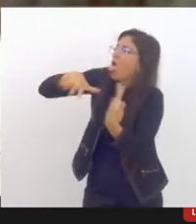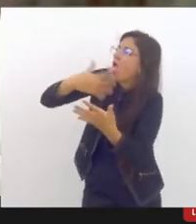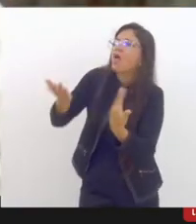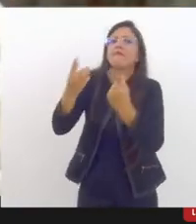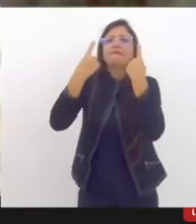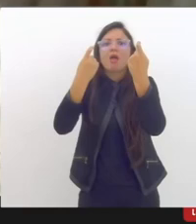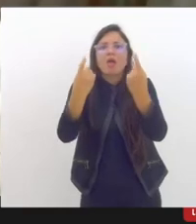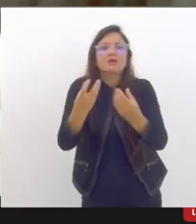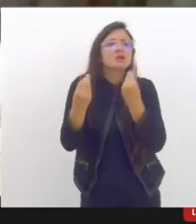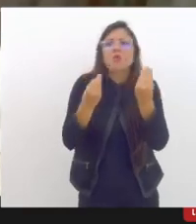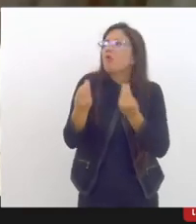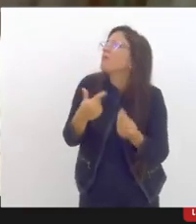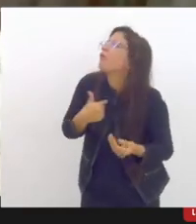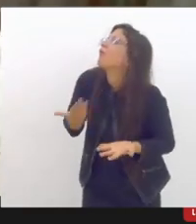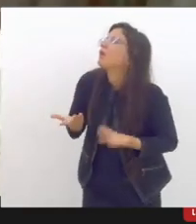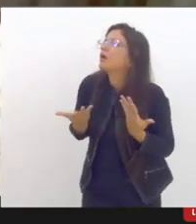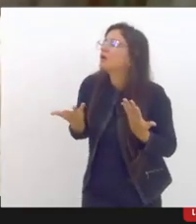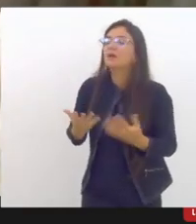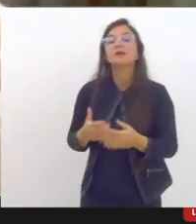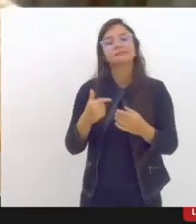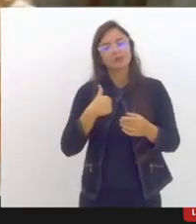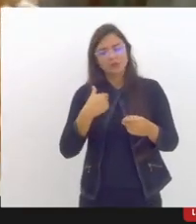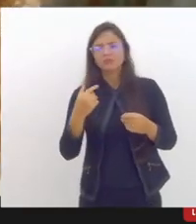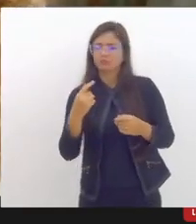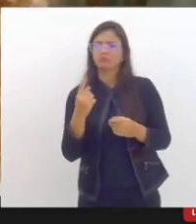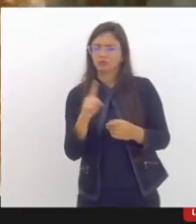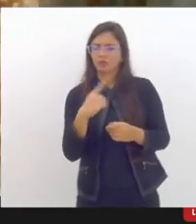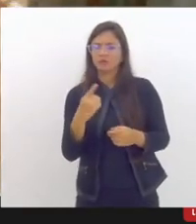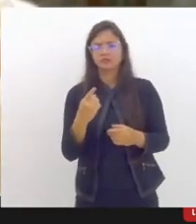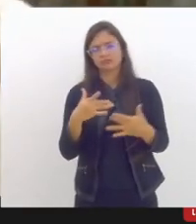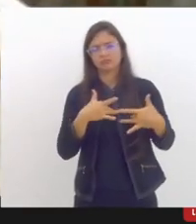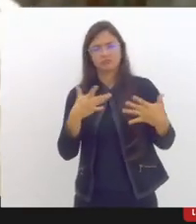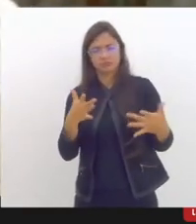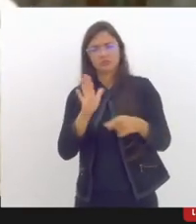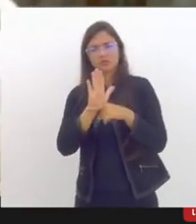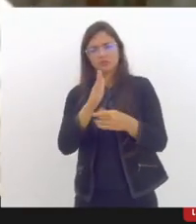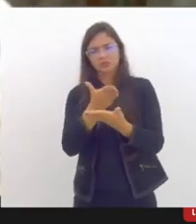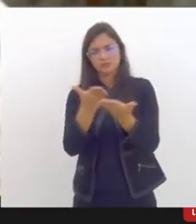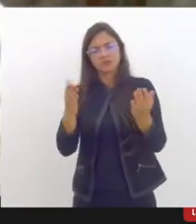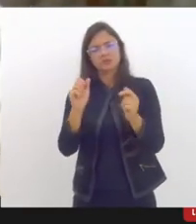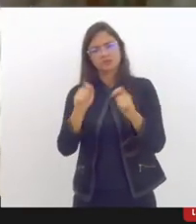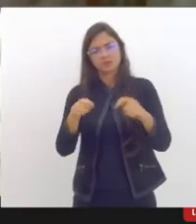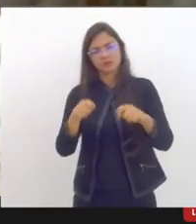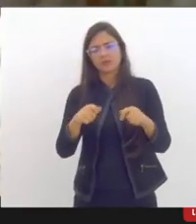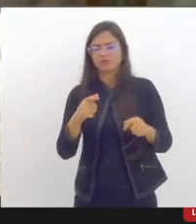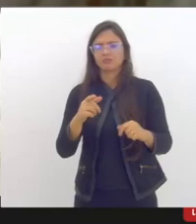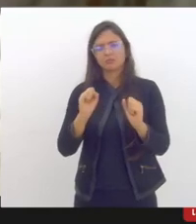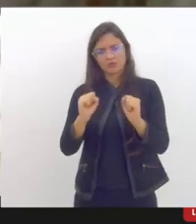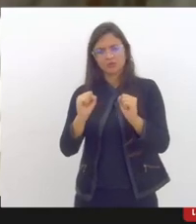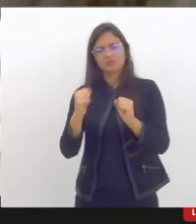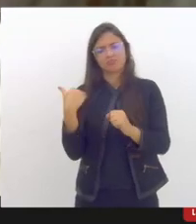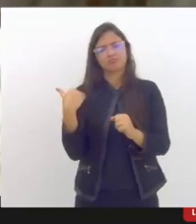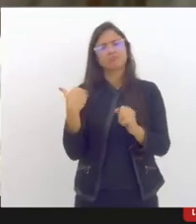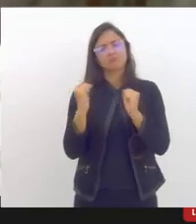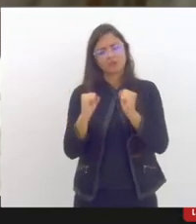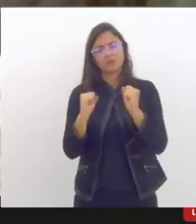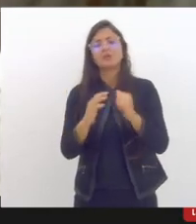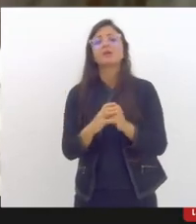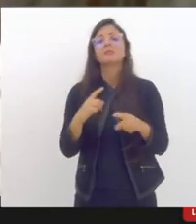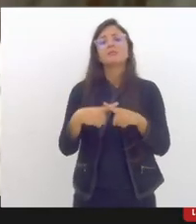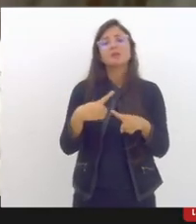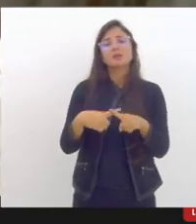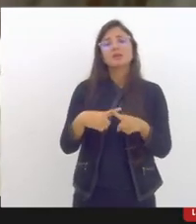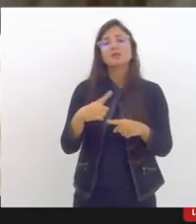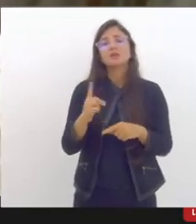adolescentes então a gente coloca se coloca à disposição para tratar desse tema é um tema correlato eu acho que é claro que